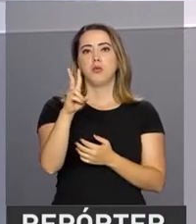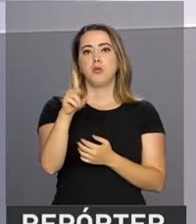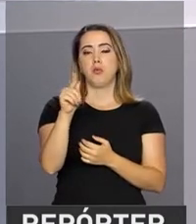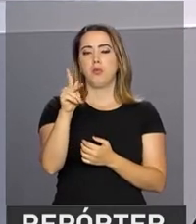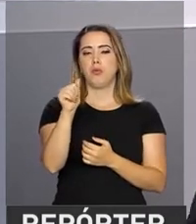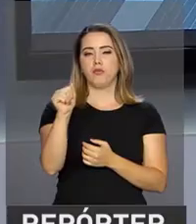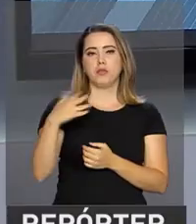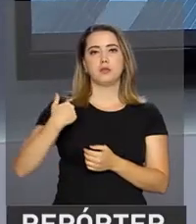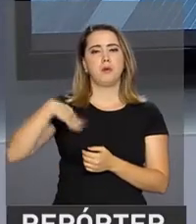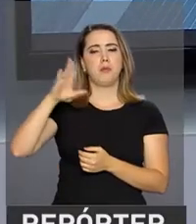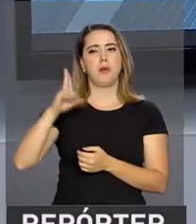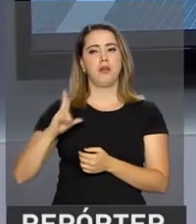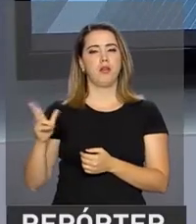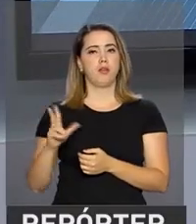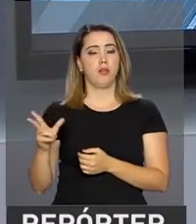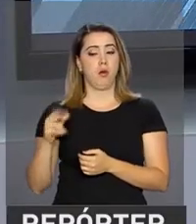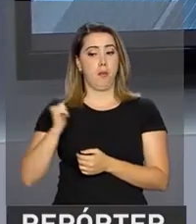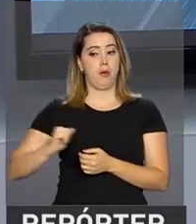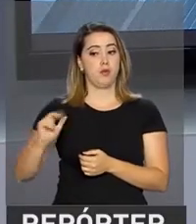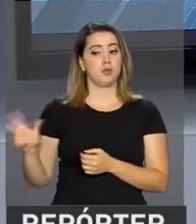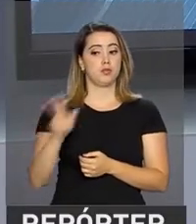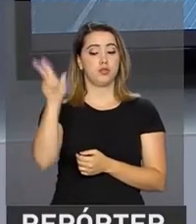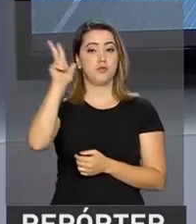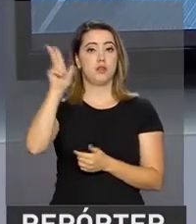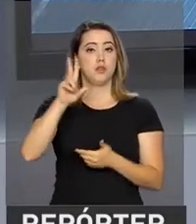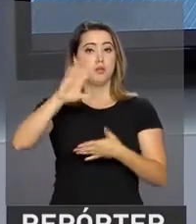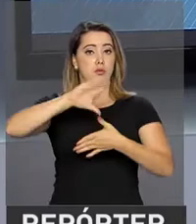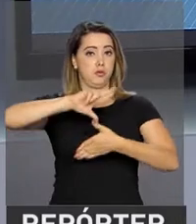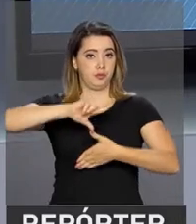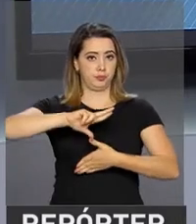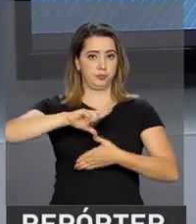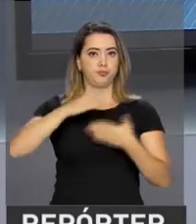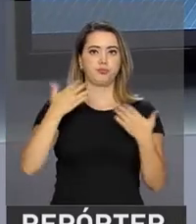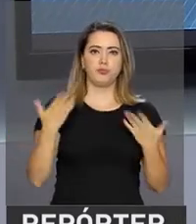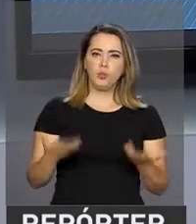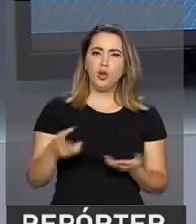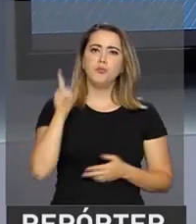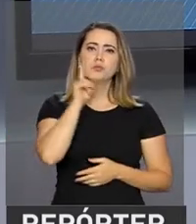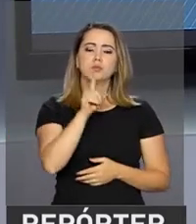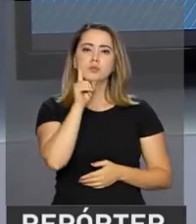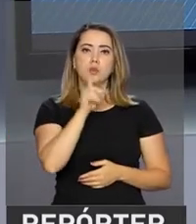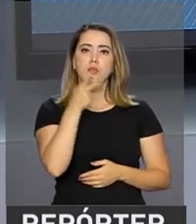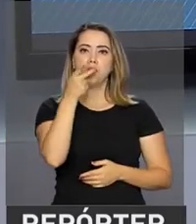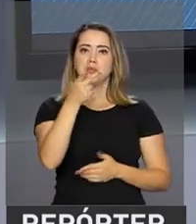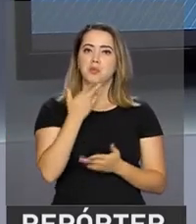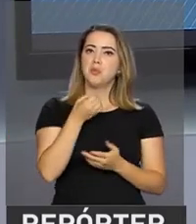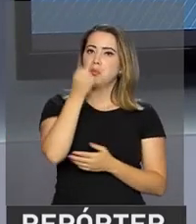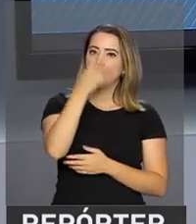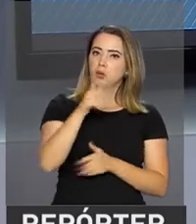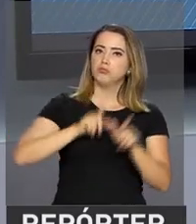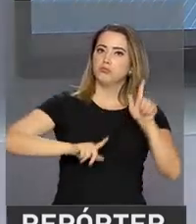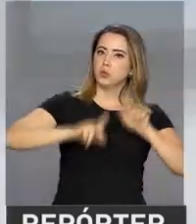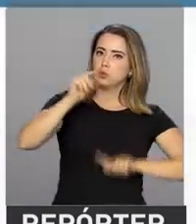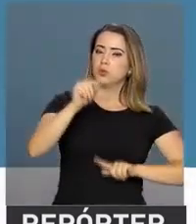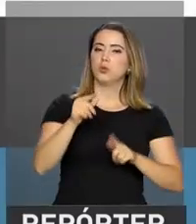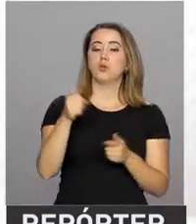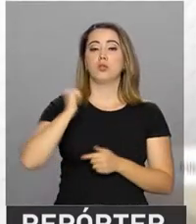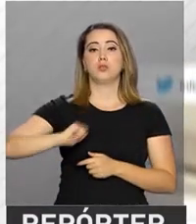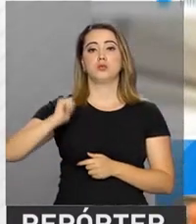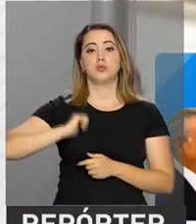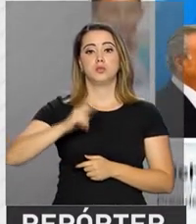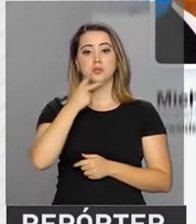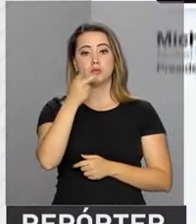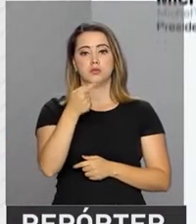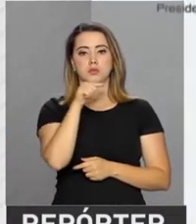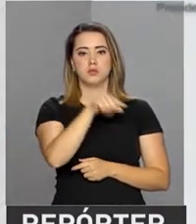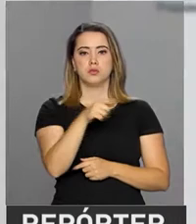Latina. E dos Estados Unidos, o presidente Michel Temer comemorou o recorde na Bolsa de Valores. O presidente disse